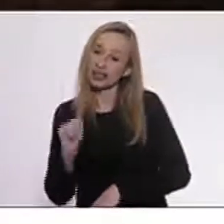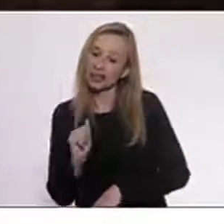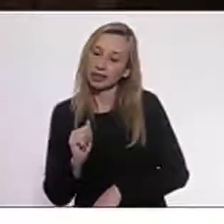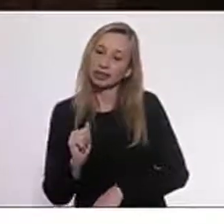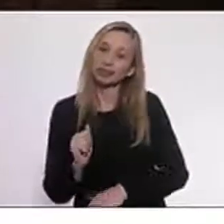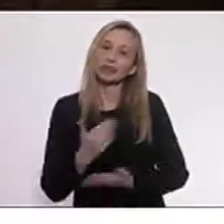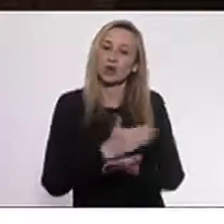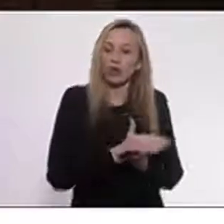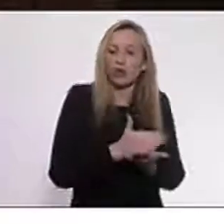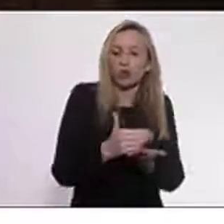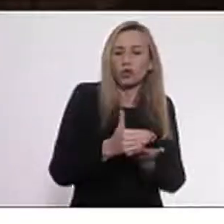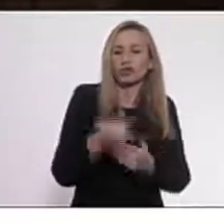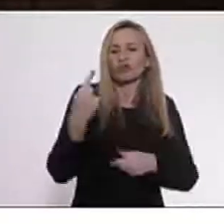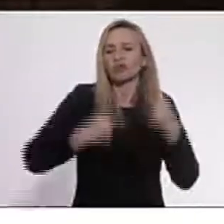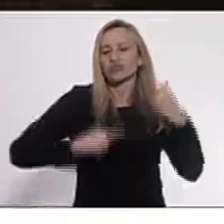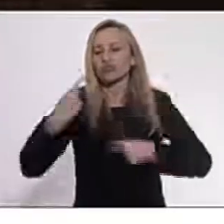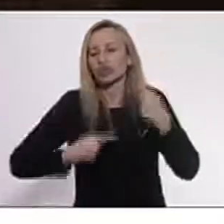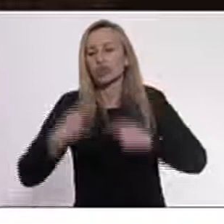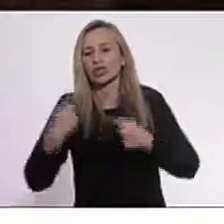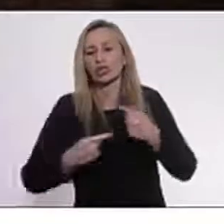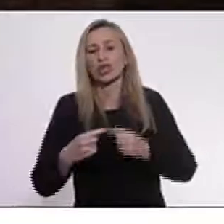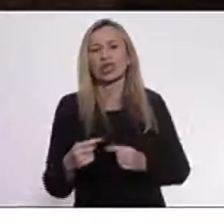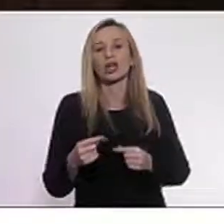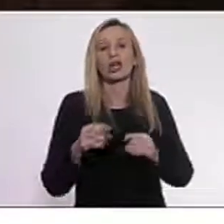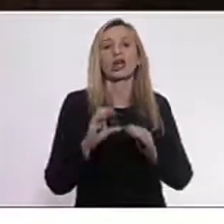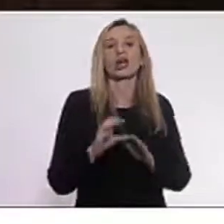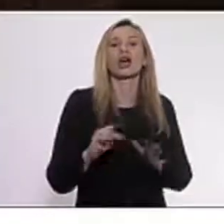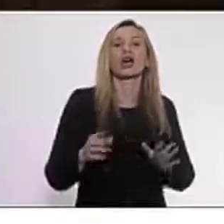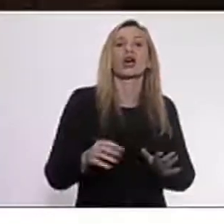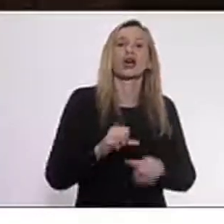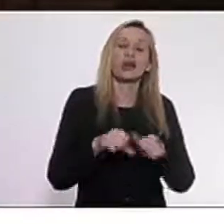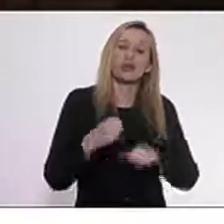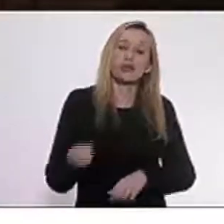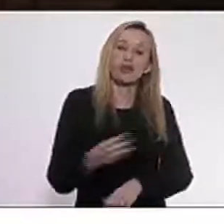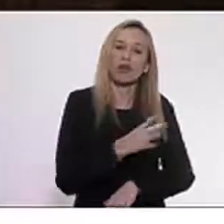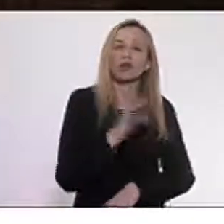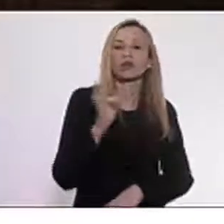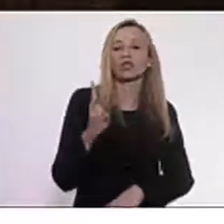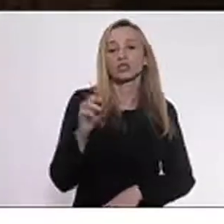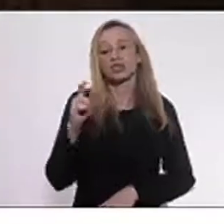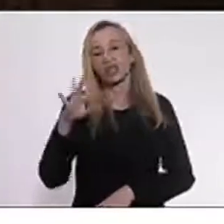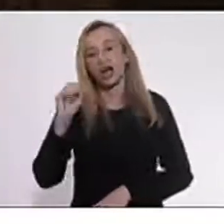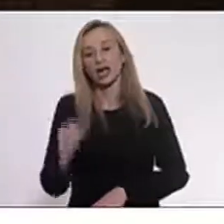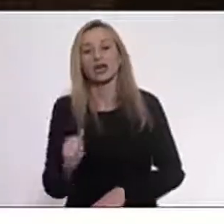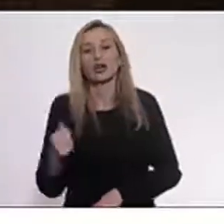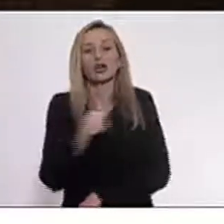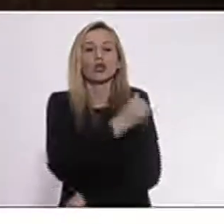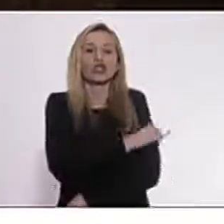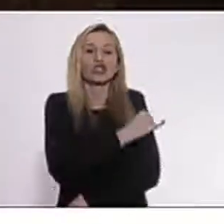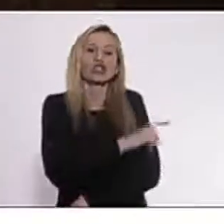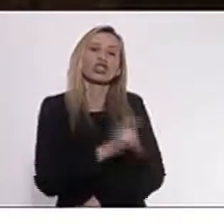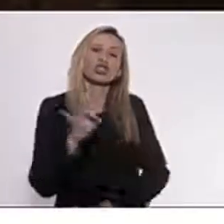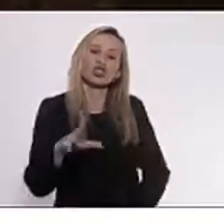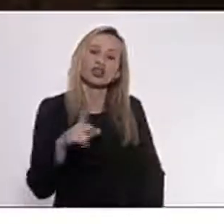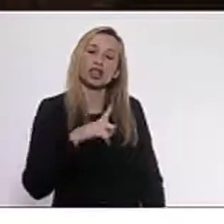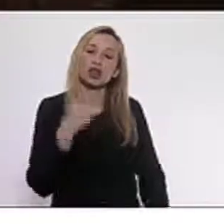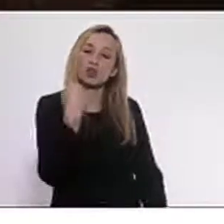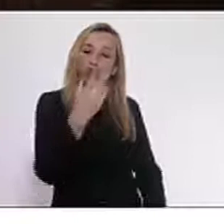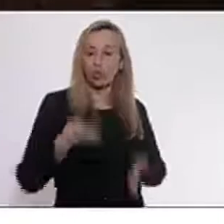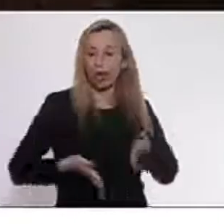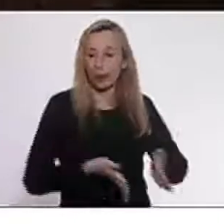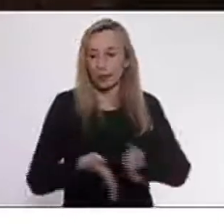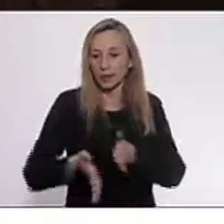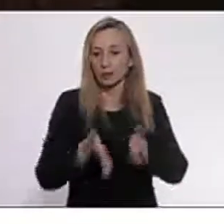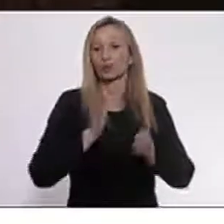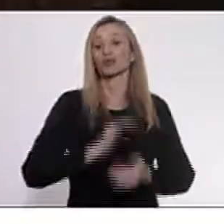Começou-se a discutir reforma tributária. O Rio de Janeiro só tem uma saída nessa